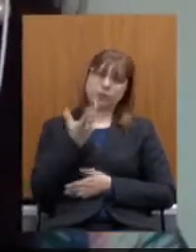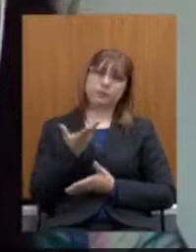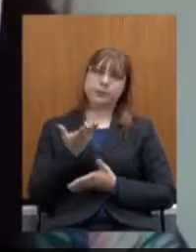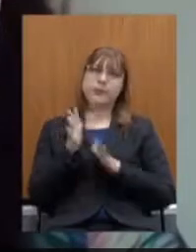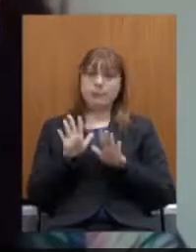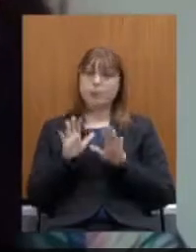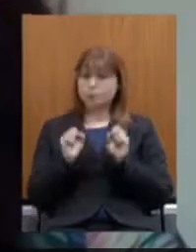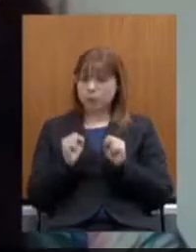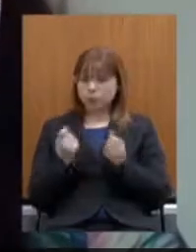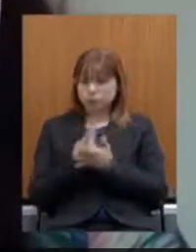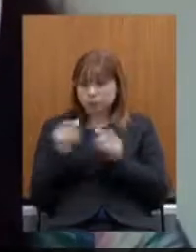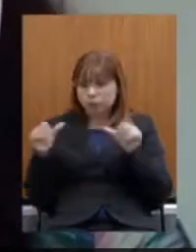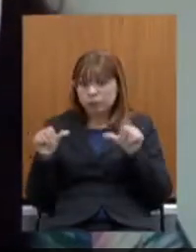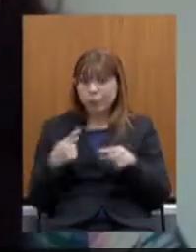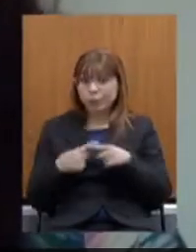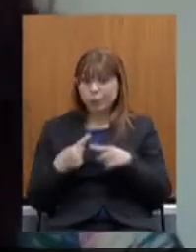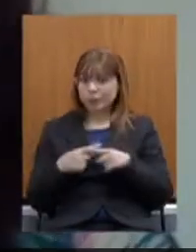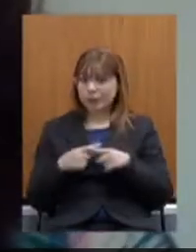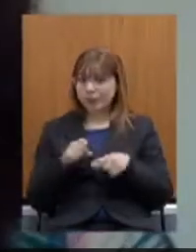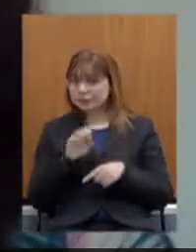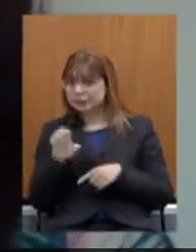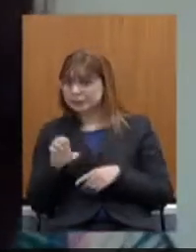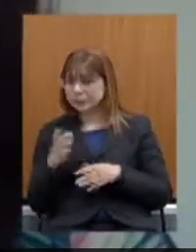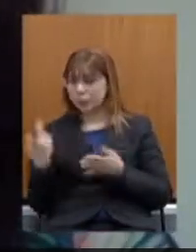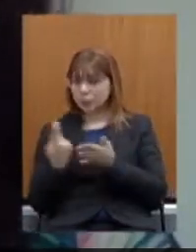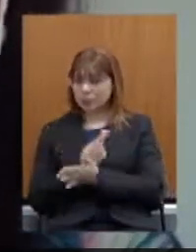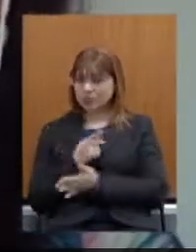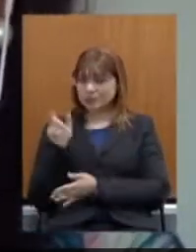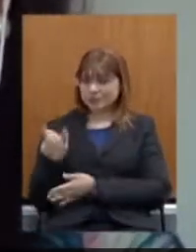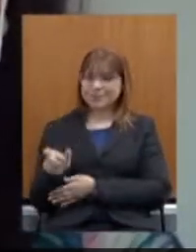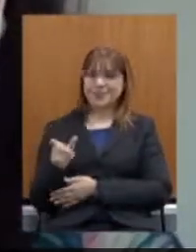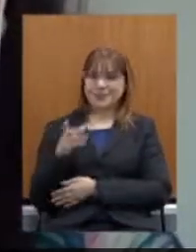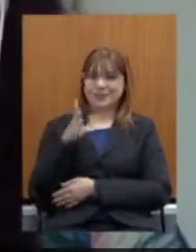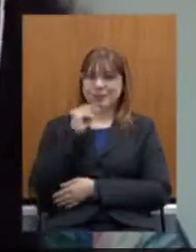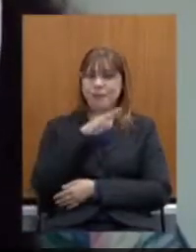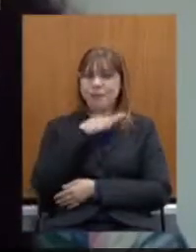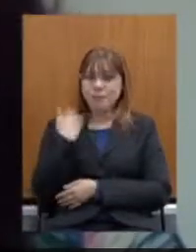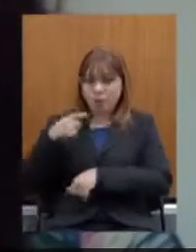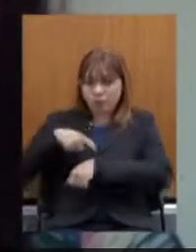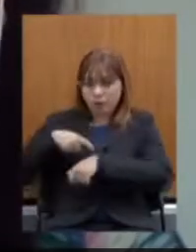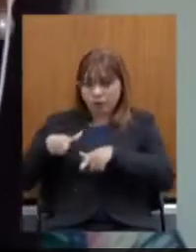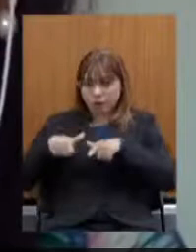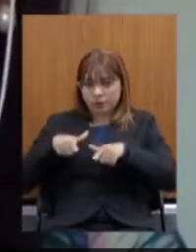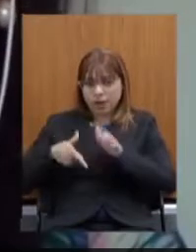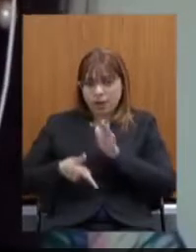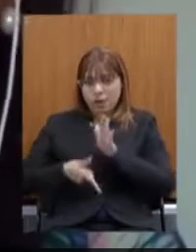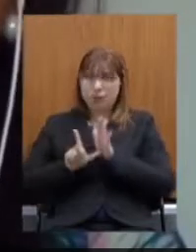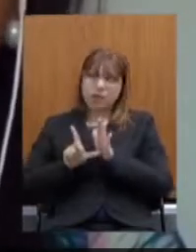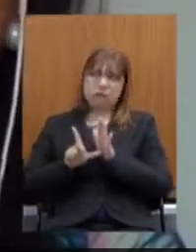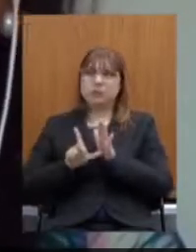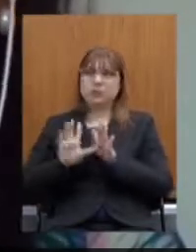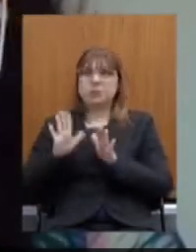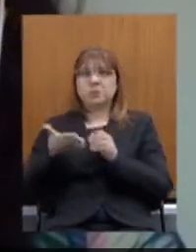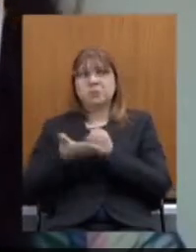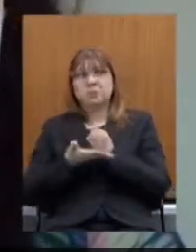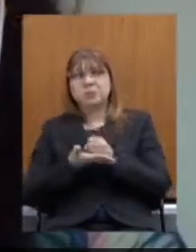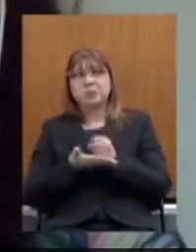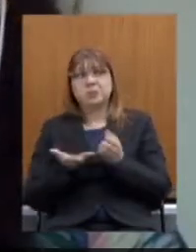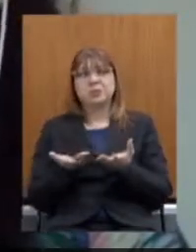ser pior, porque se o servidor falecer na ativa, antes de completar um tempo mínimo,